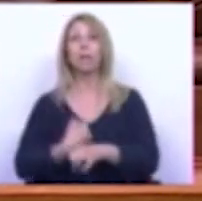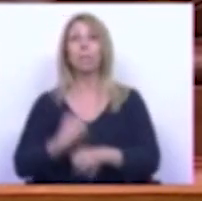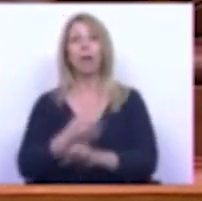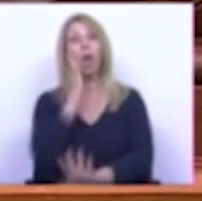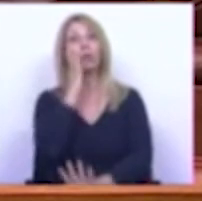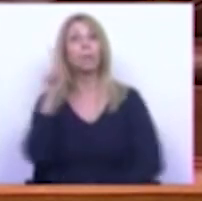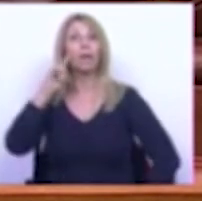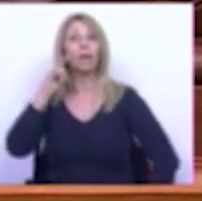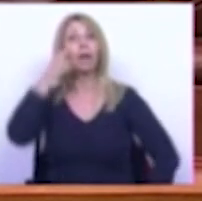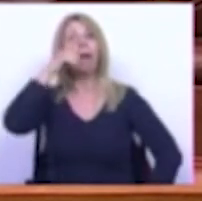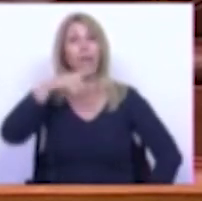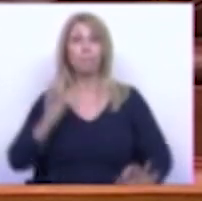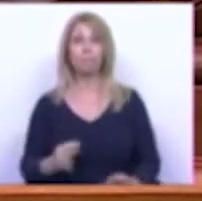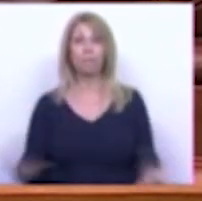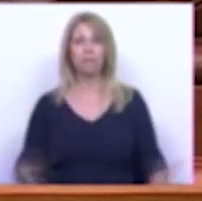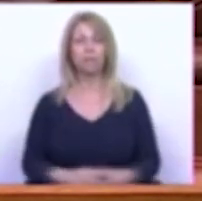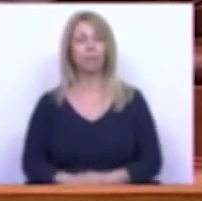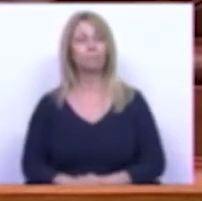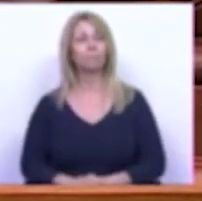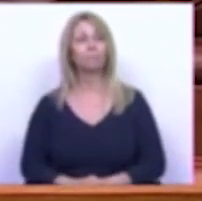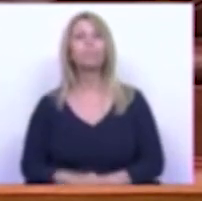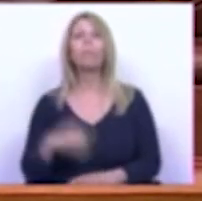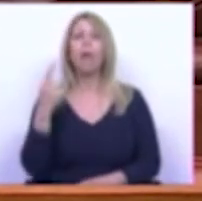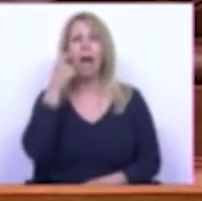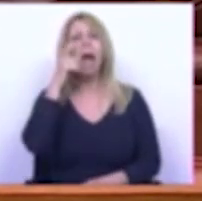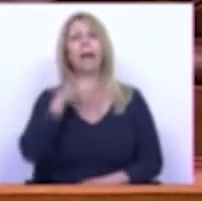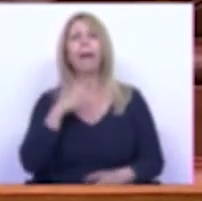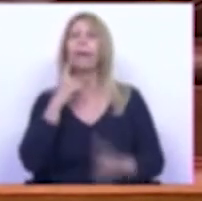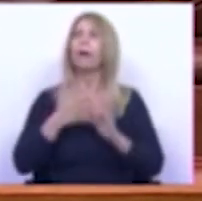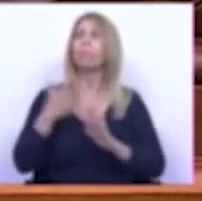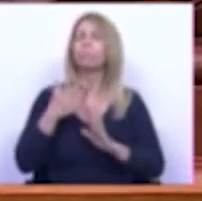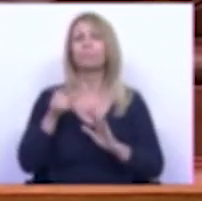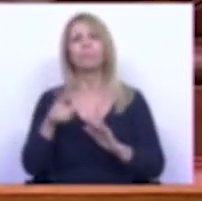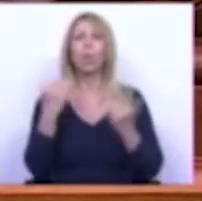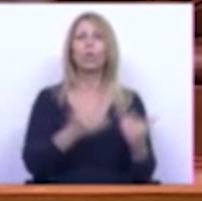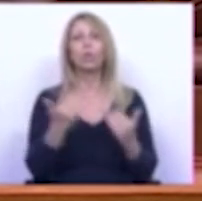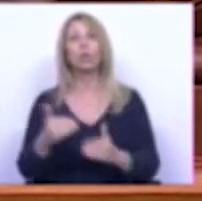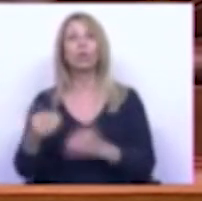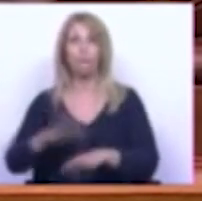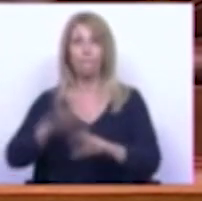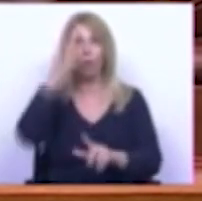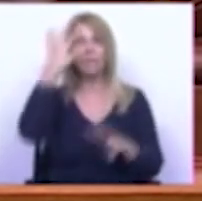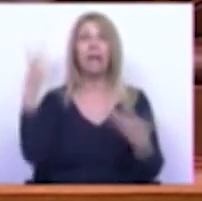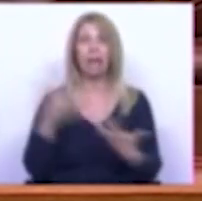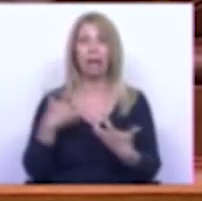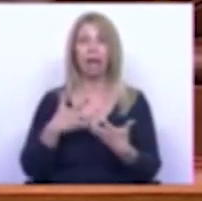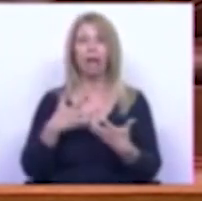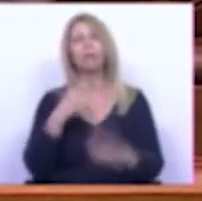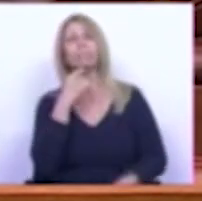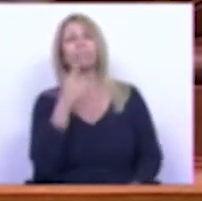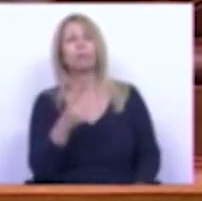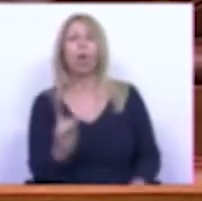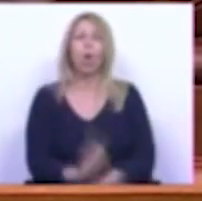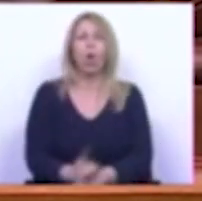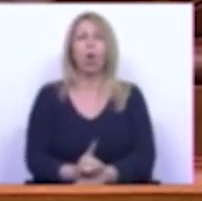garantido a quem dele necessita há quem se apresse a ver nestas enormes condicionantes geradas pela guerra um pretexto para o